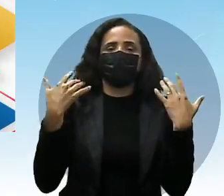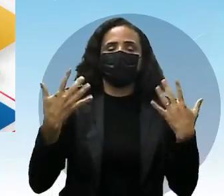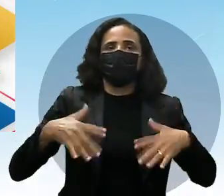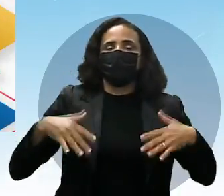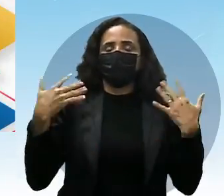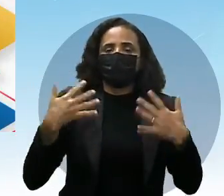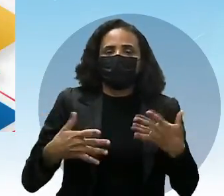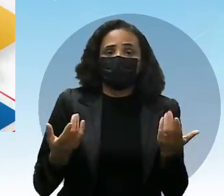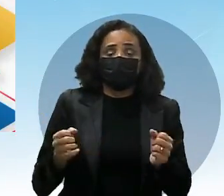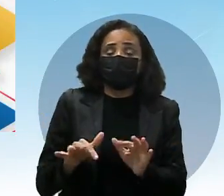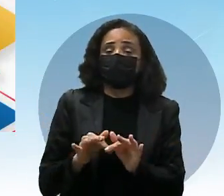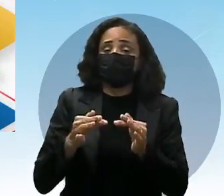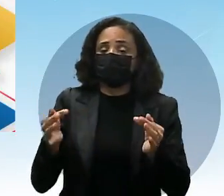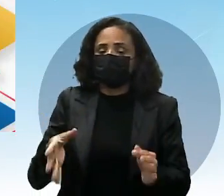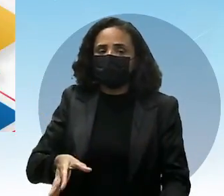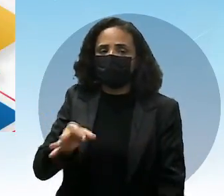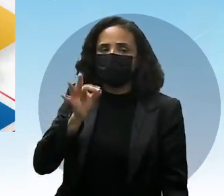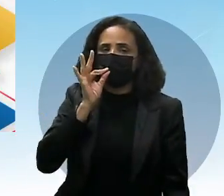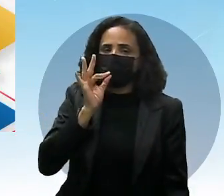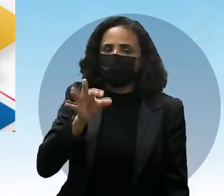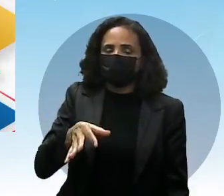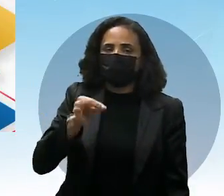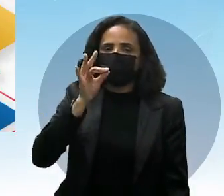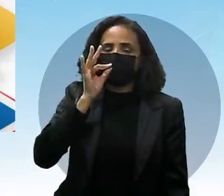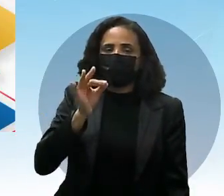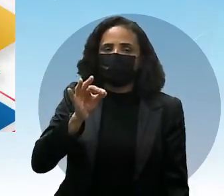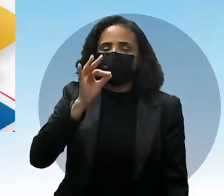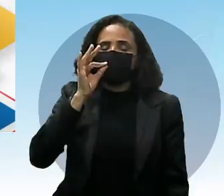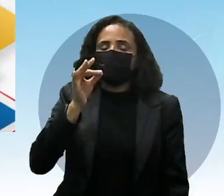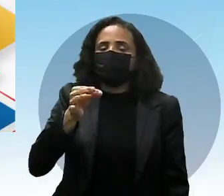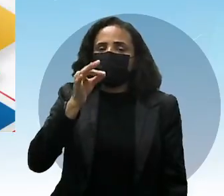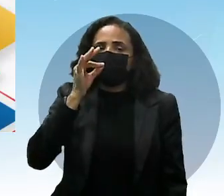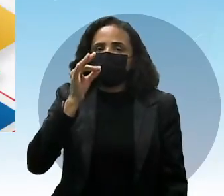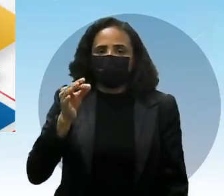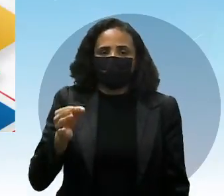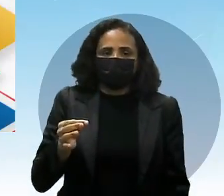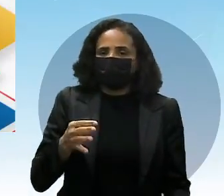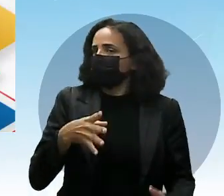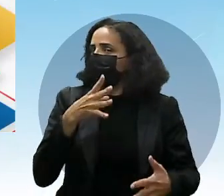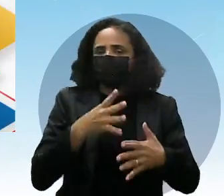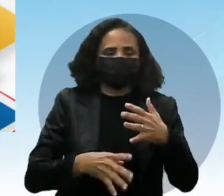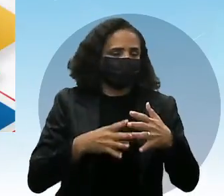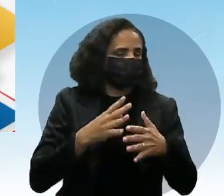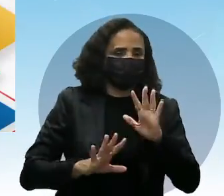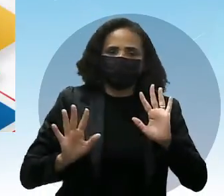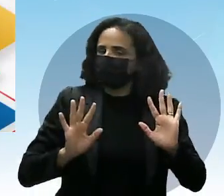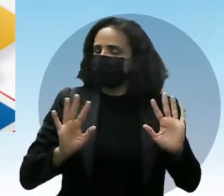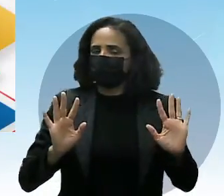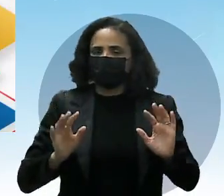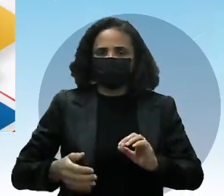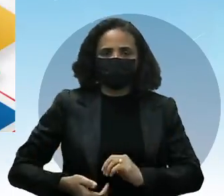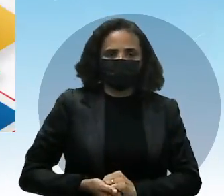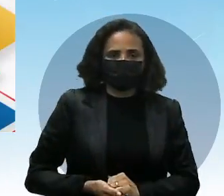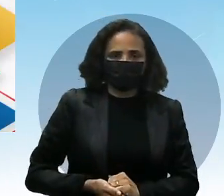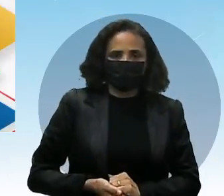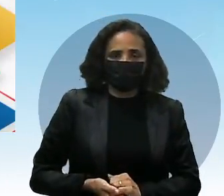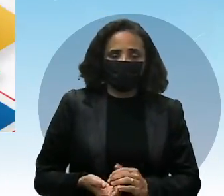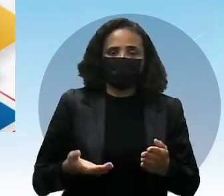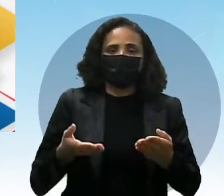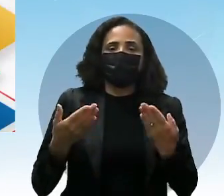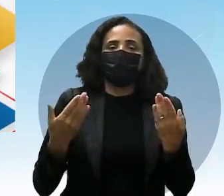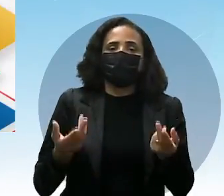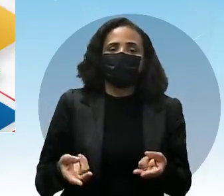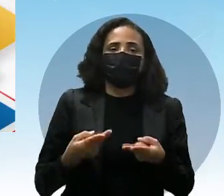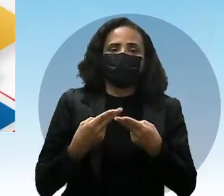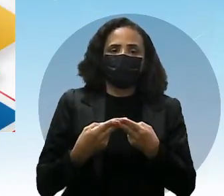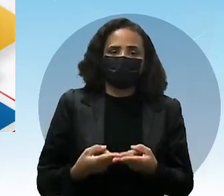está simplesmente tomando um cafezinho dele e não quer ser interrompido. Ou, é meio lentinho, né?